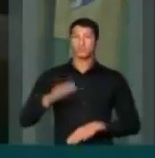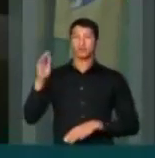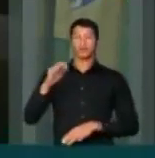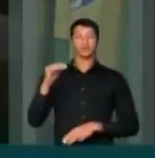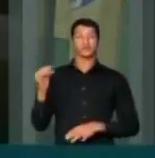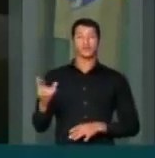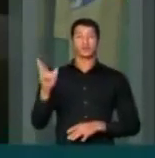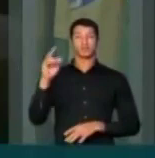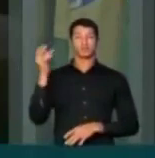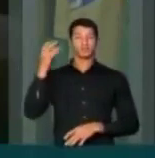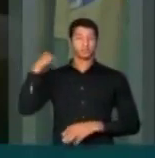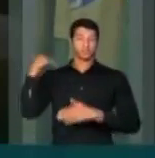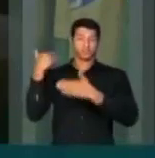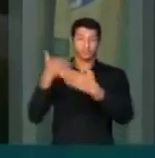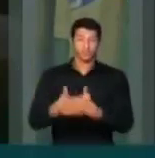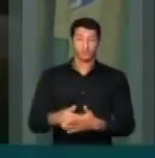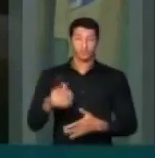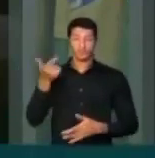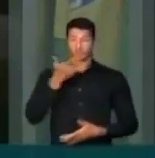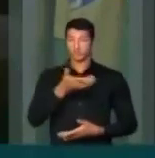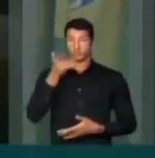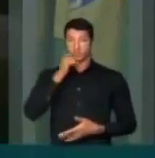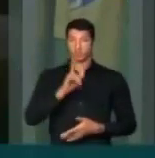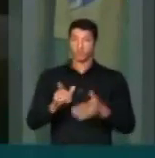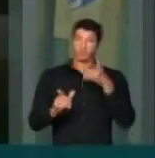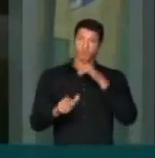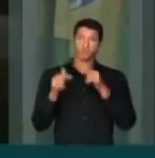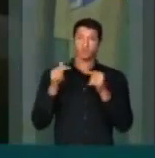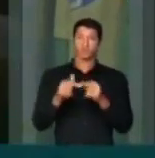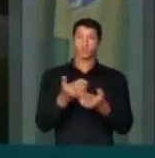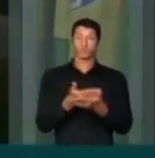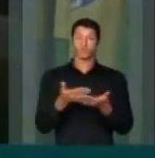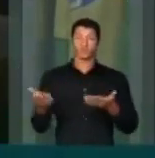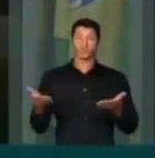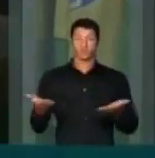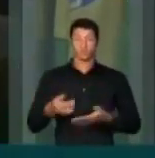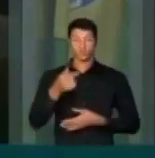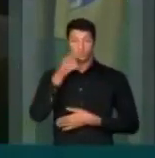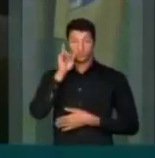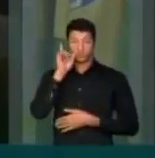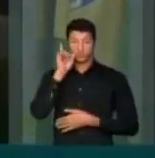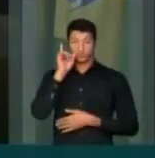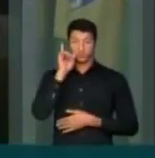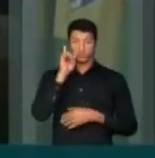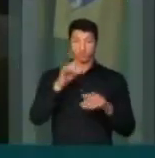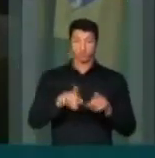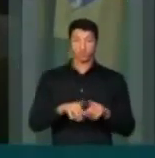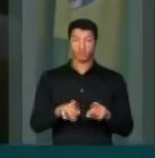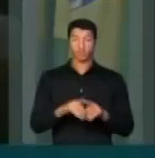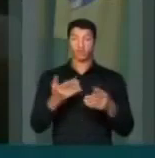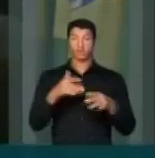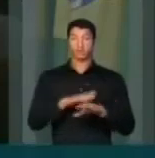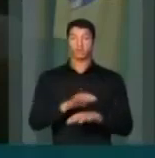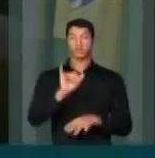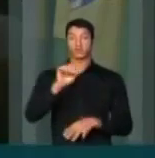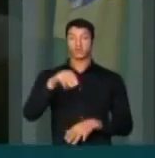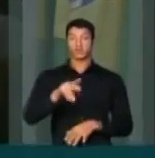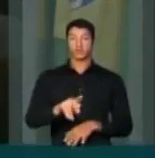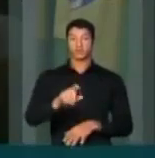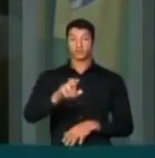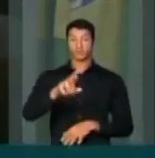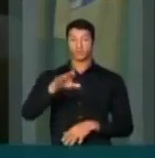republicana e podemos, de acordo com vossa excelência ontem, também incluir o império